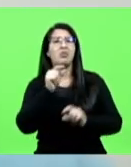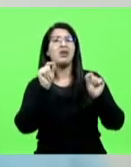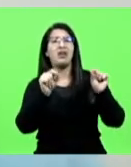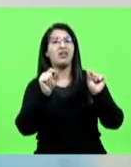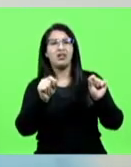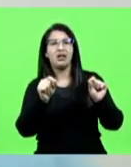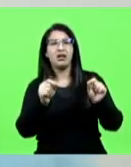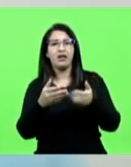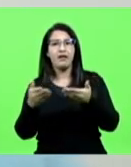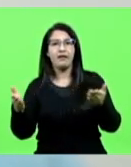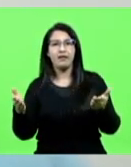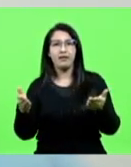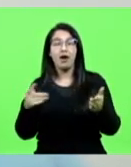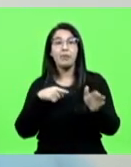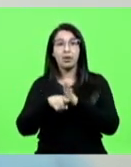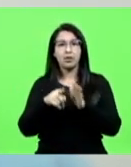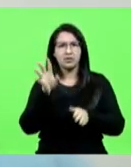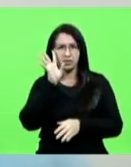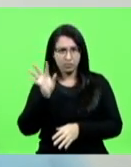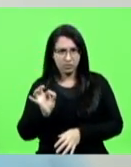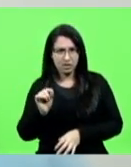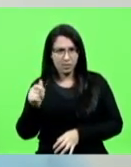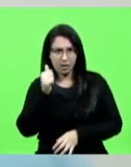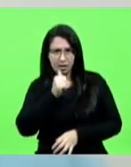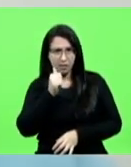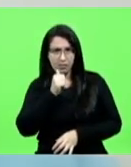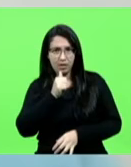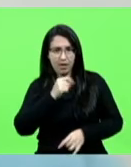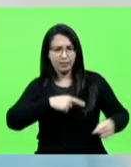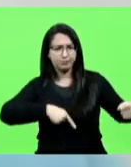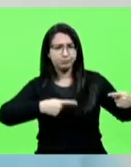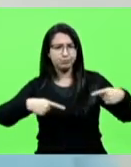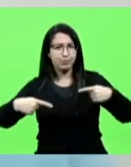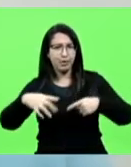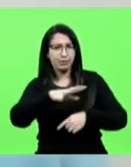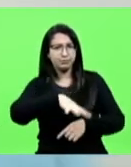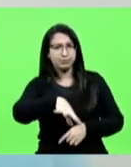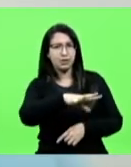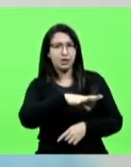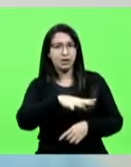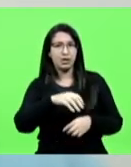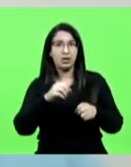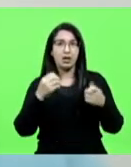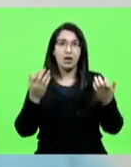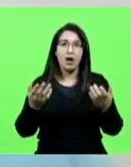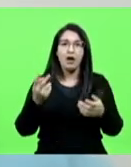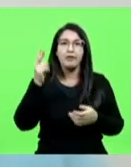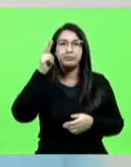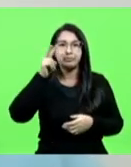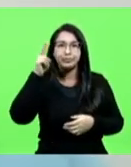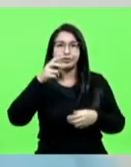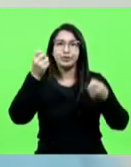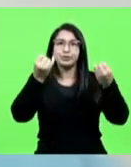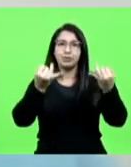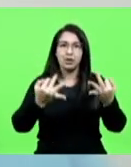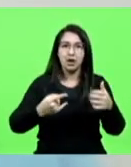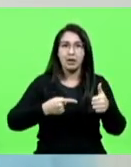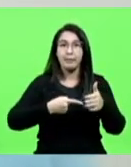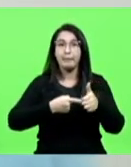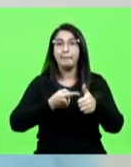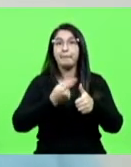quem é Antonieta? E aí nós começamos a entrar numa discussão, bom, mas Antonieta, primeira deputada negra,